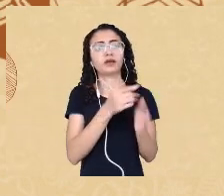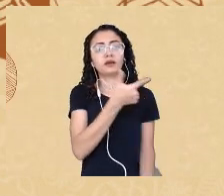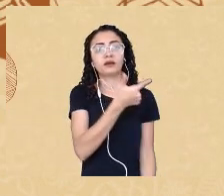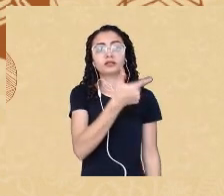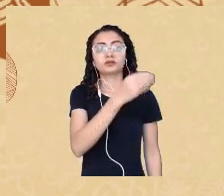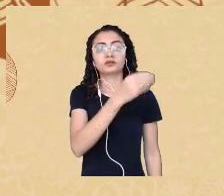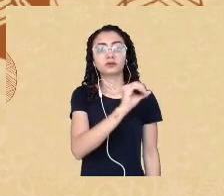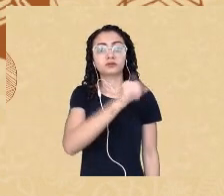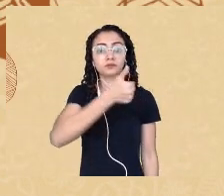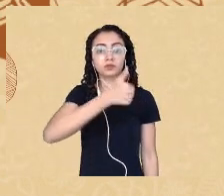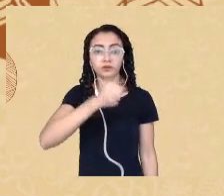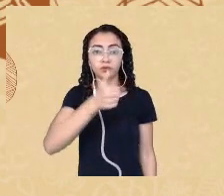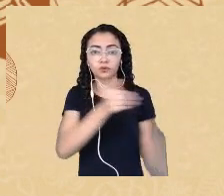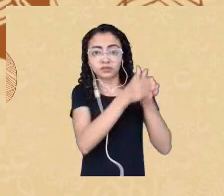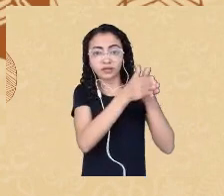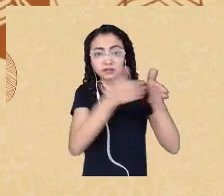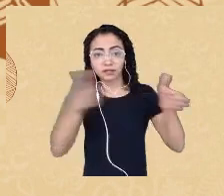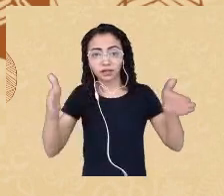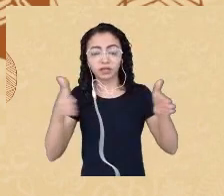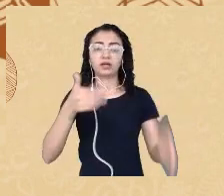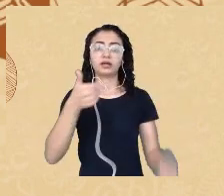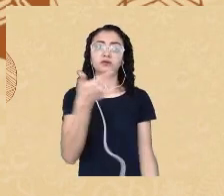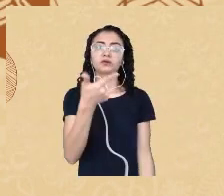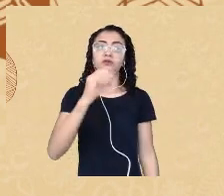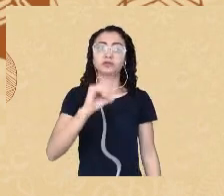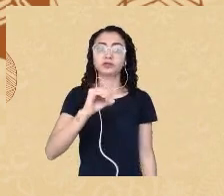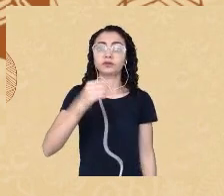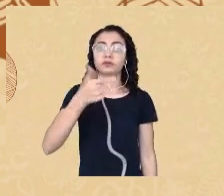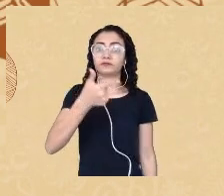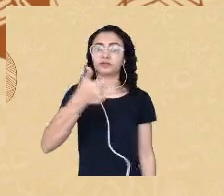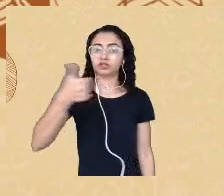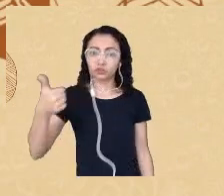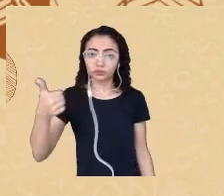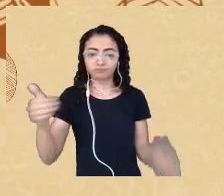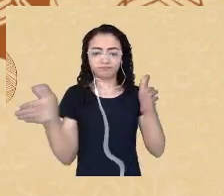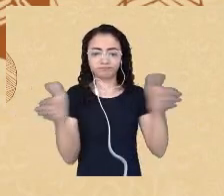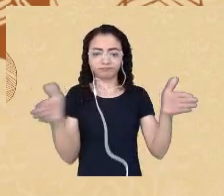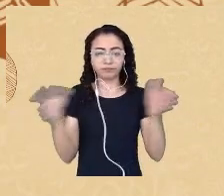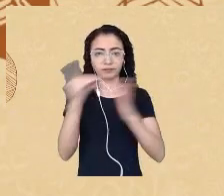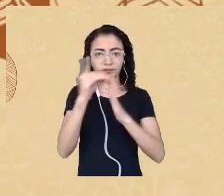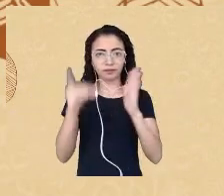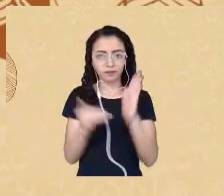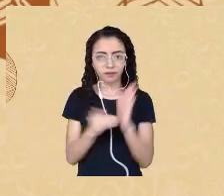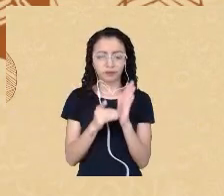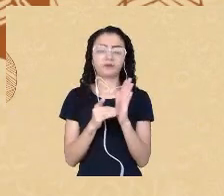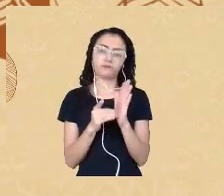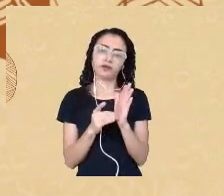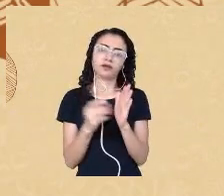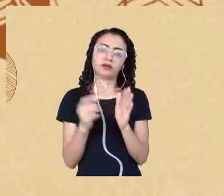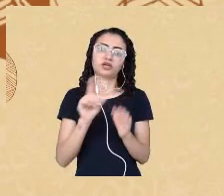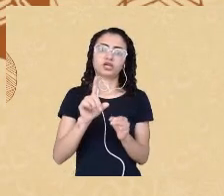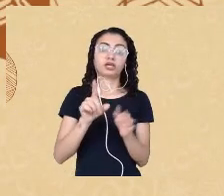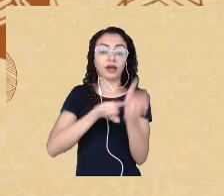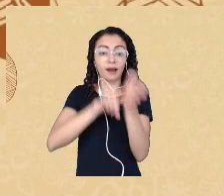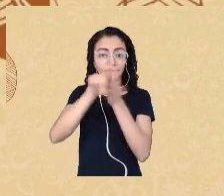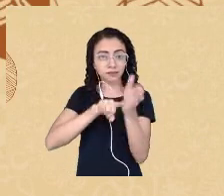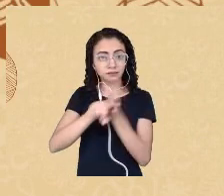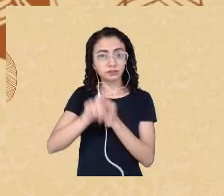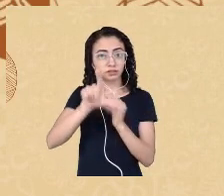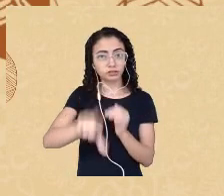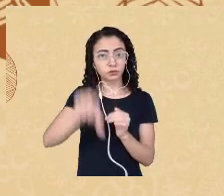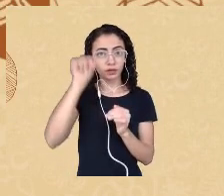foi uma década escolhida por essa pesquisa que eu já mencionei para vocês para que a gente pudesse